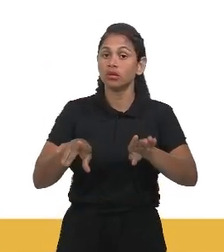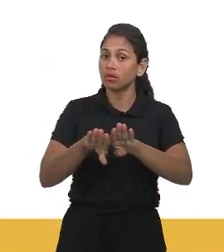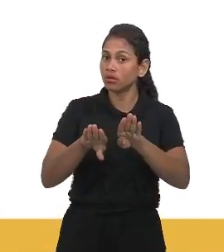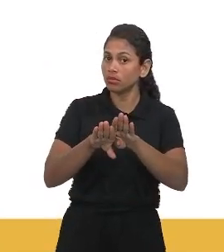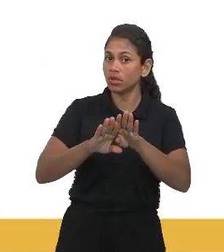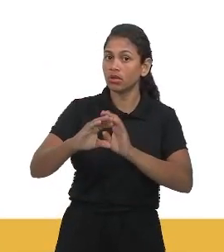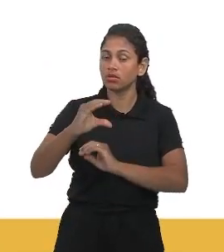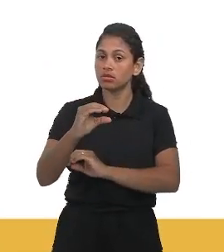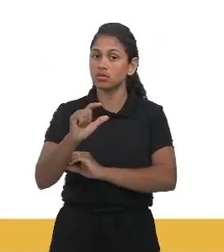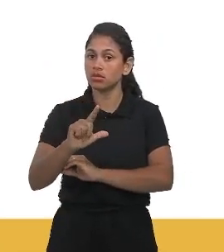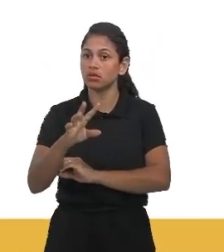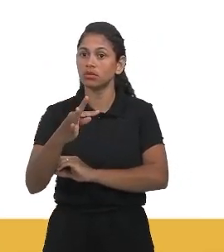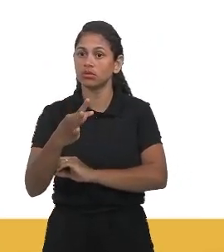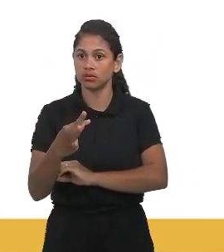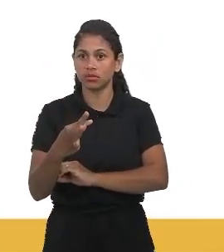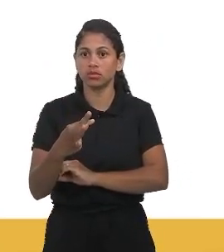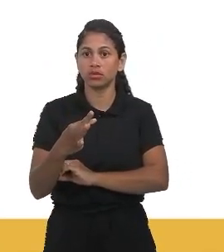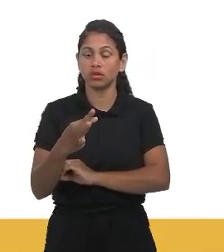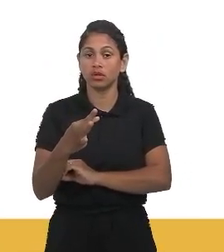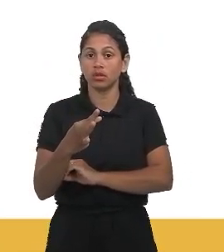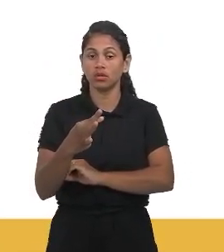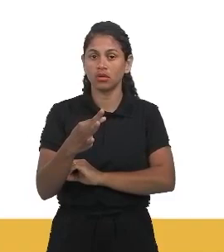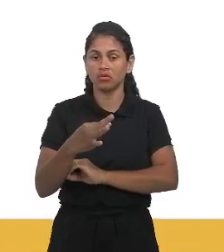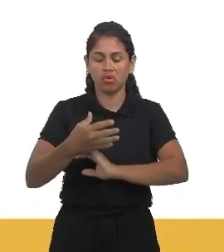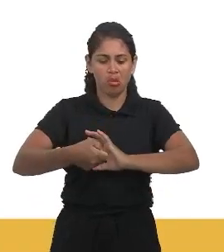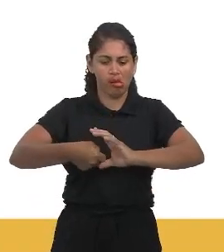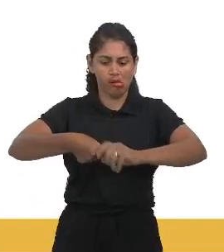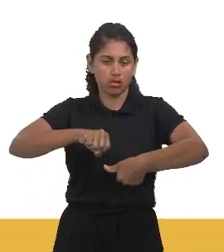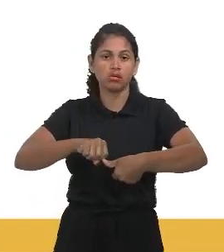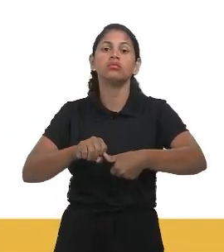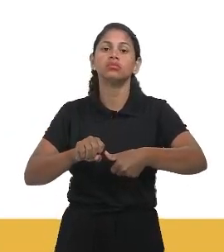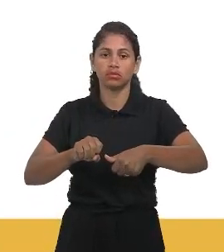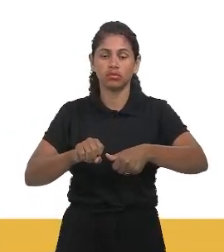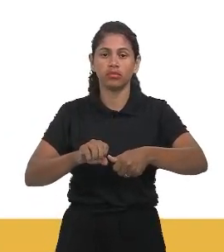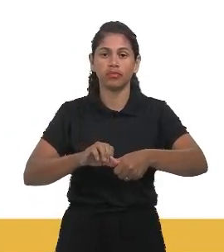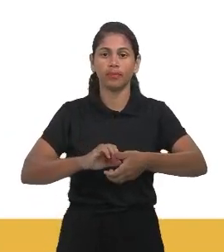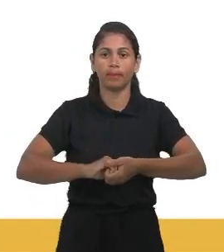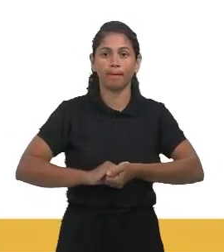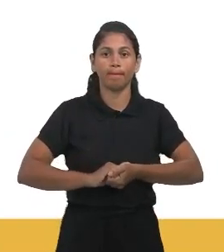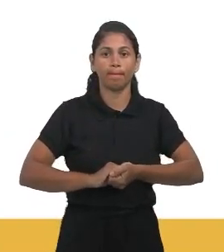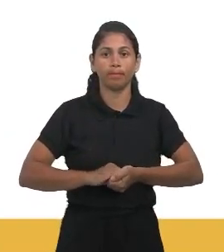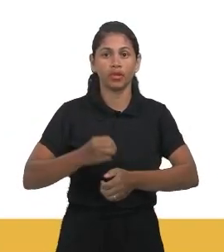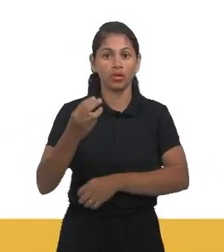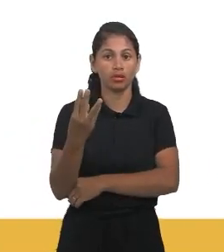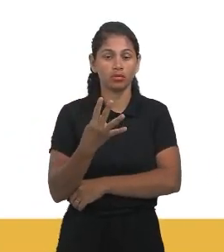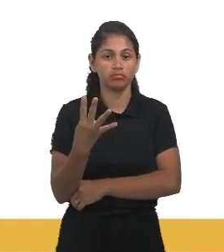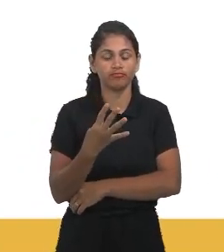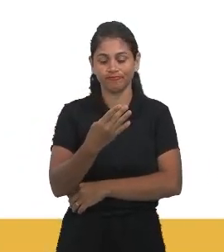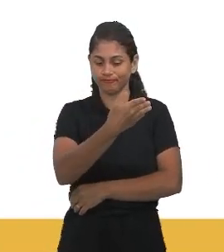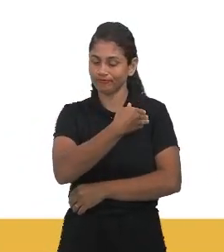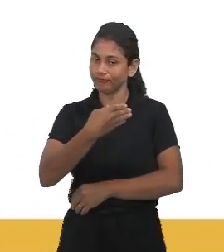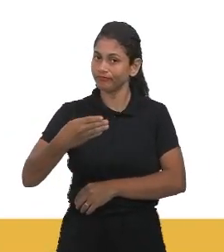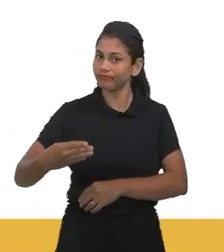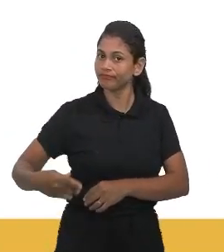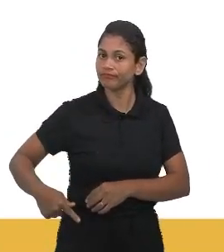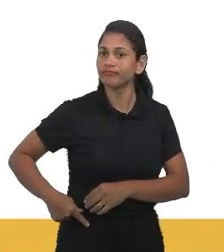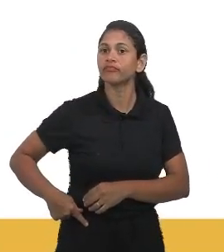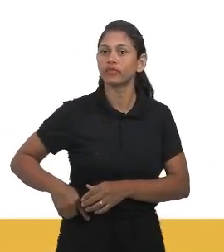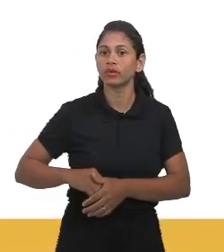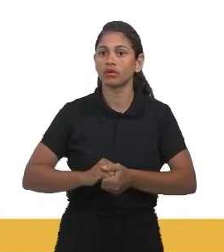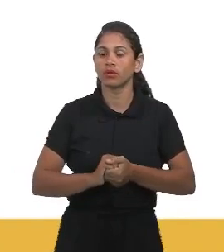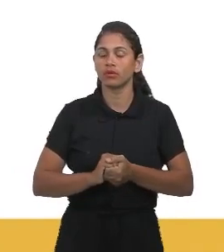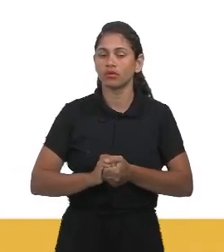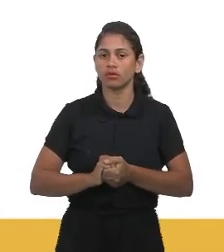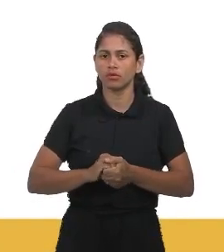de certo modo, desmantelados. Terceiro ponto, o governo interveio profundamente nos